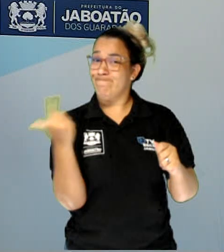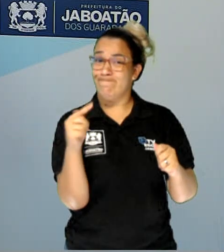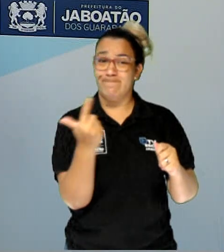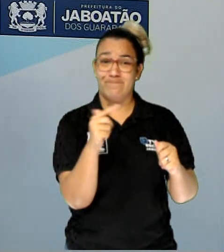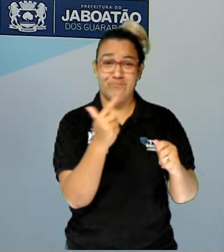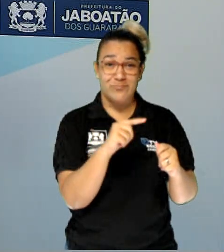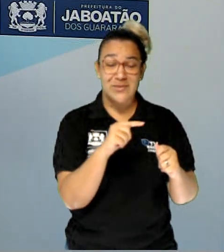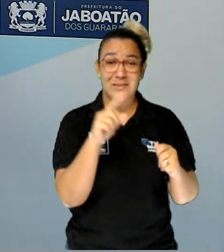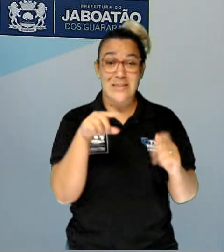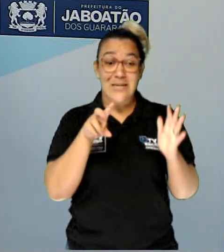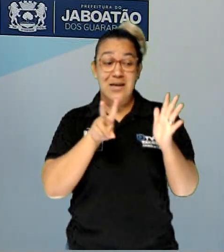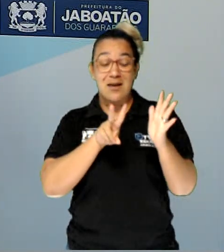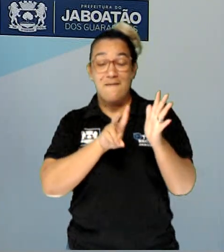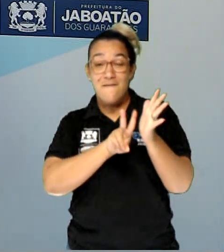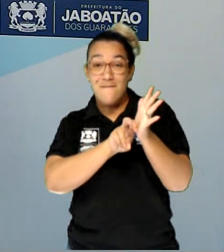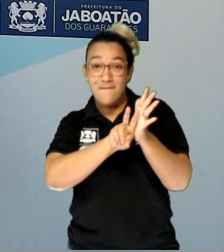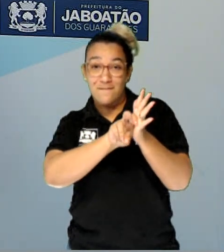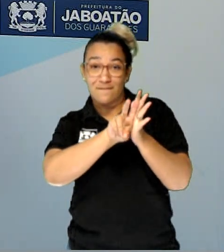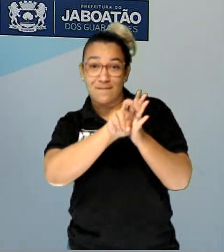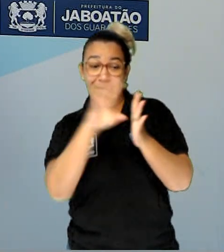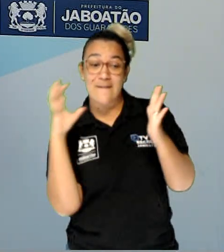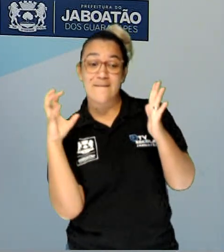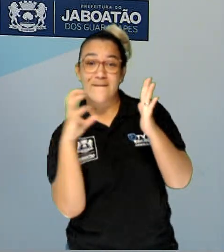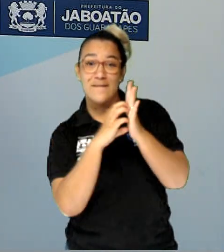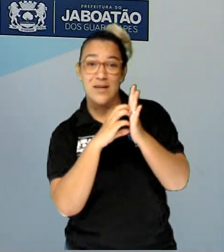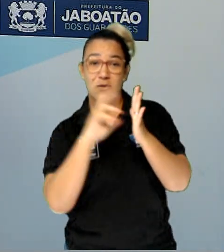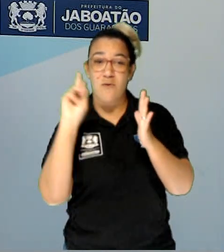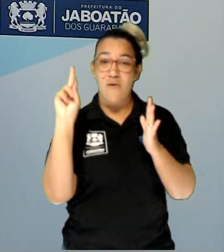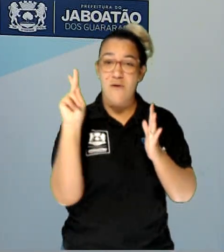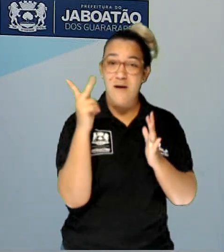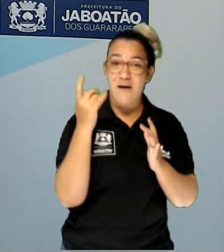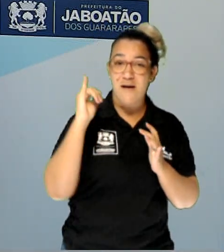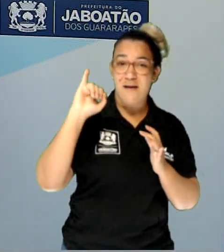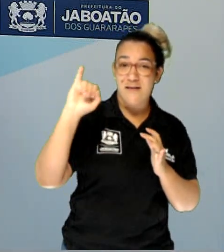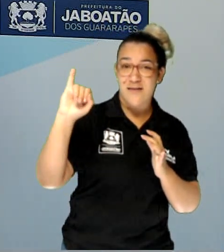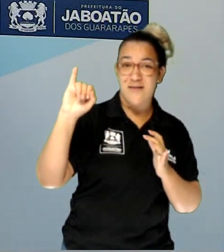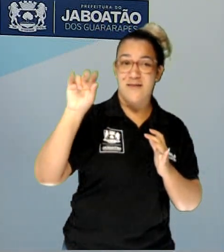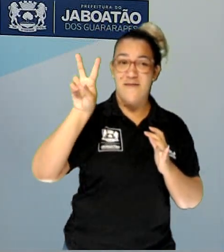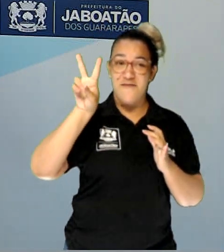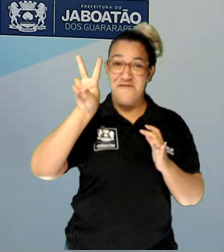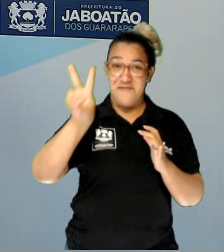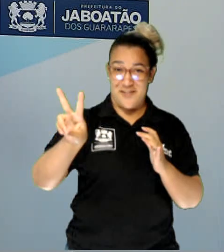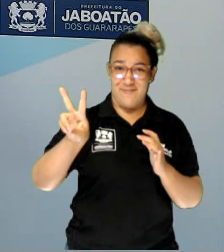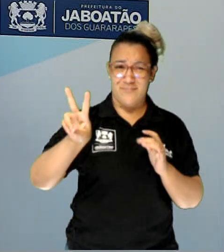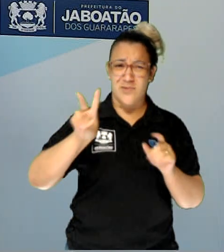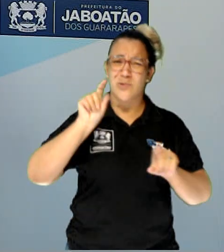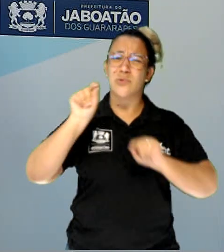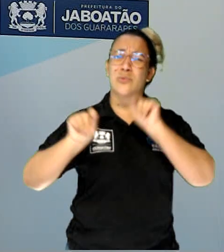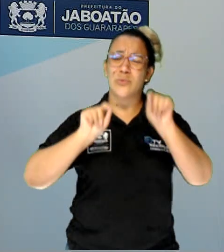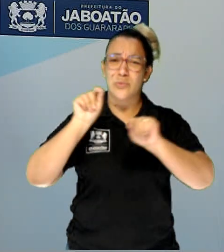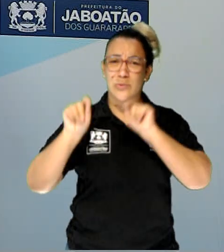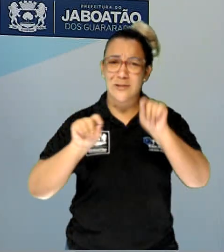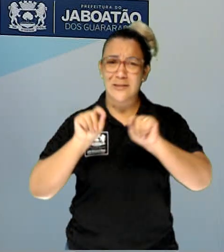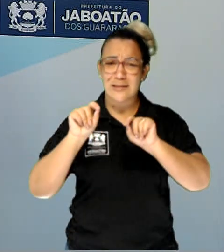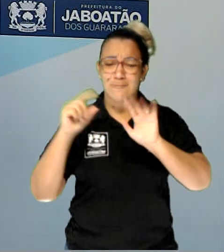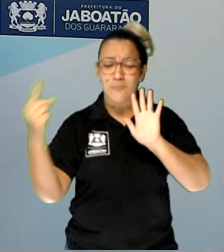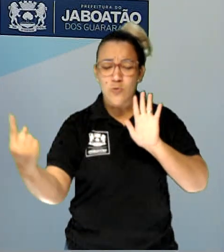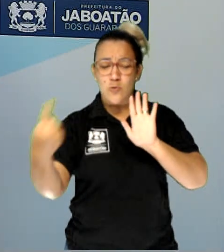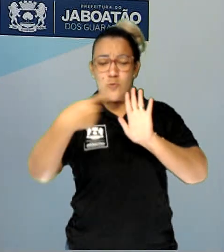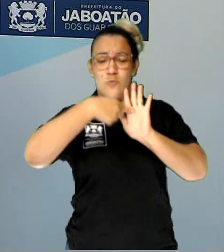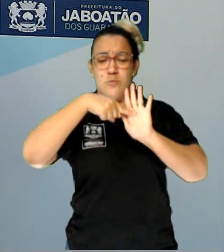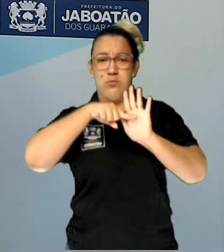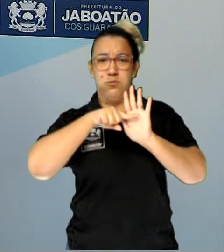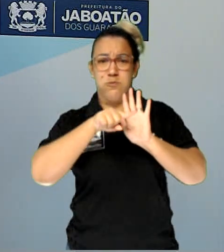é o vírus chamado de HIV, é o vírus da imunodeficiência humana. A AIDS,